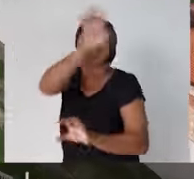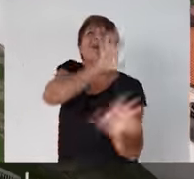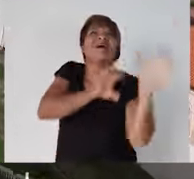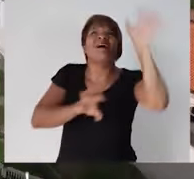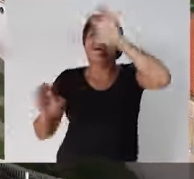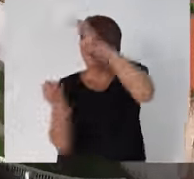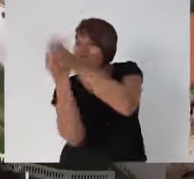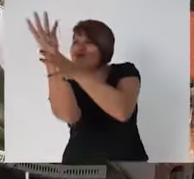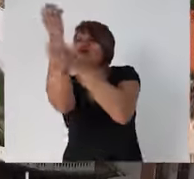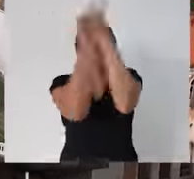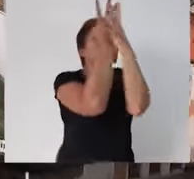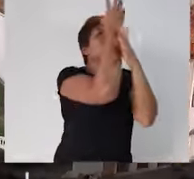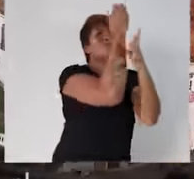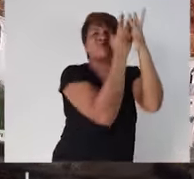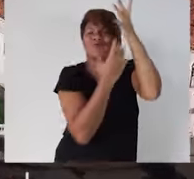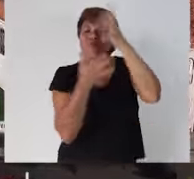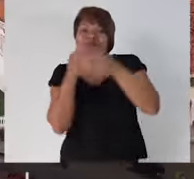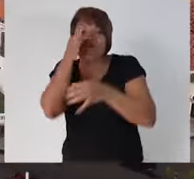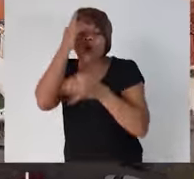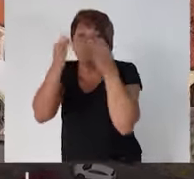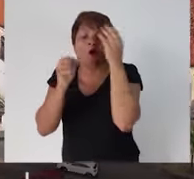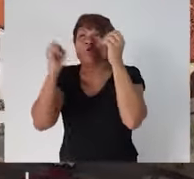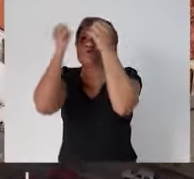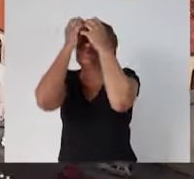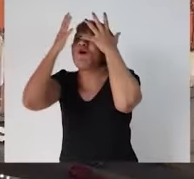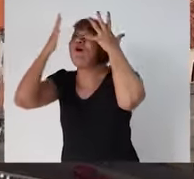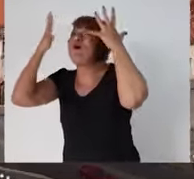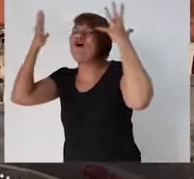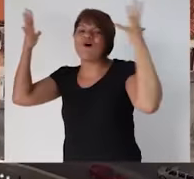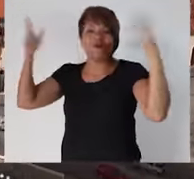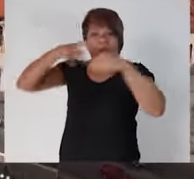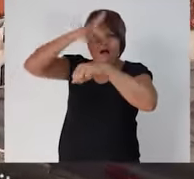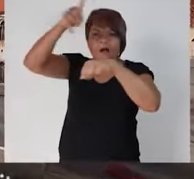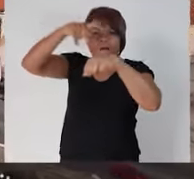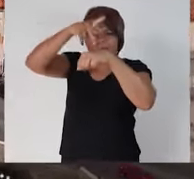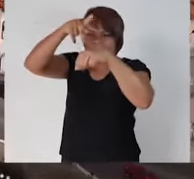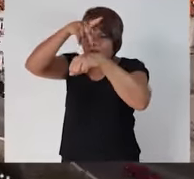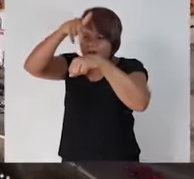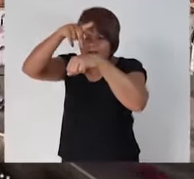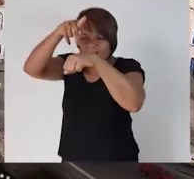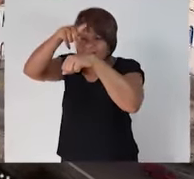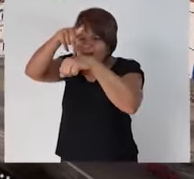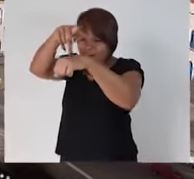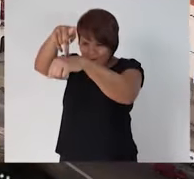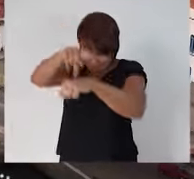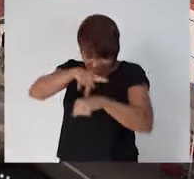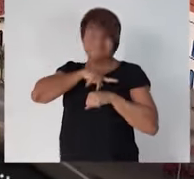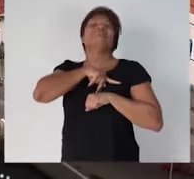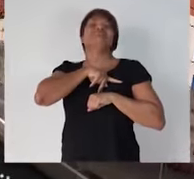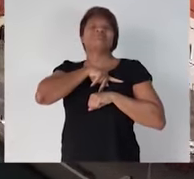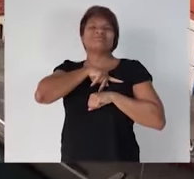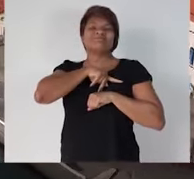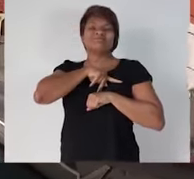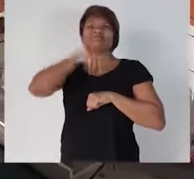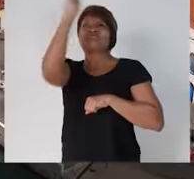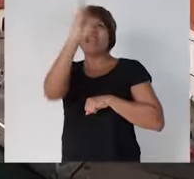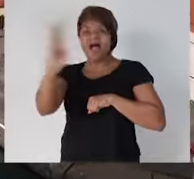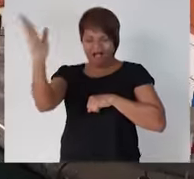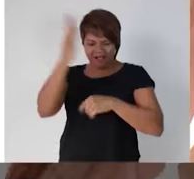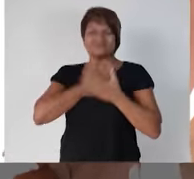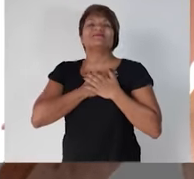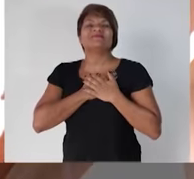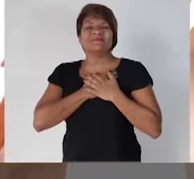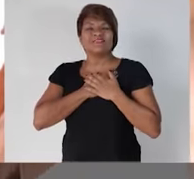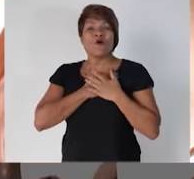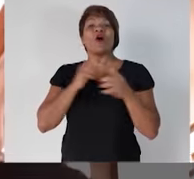terra onde tudo brota, seja planta ou seja sonho, é a pátria que eu ponho no maior lugar do peito. O Brasil tem